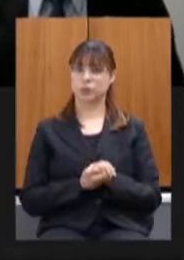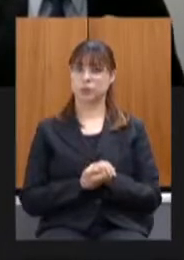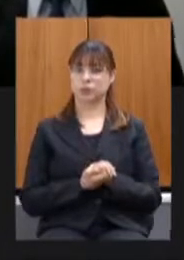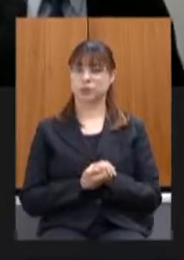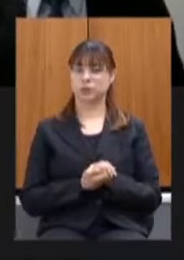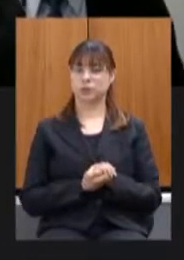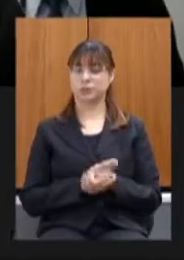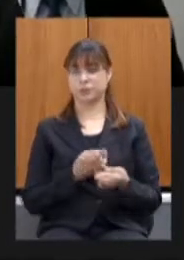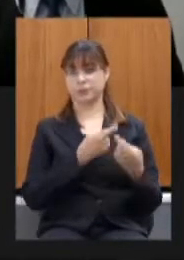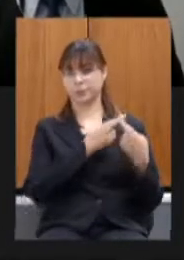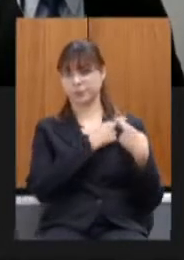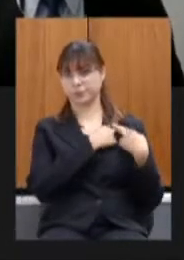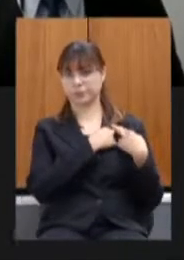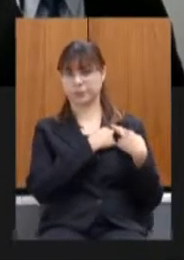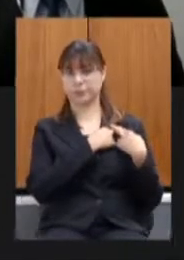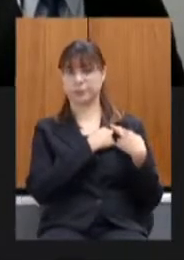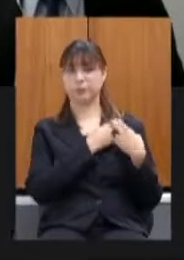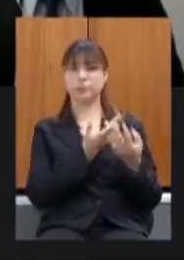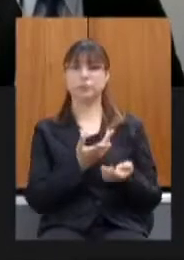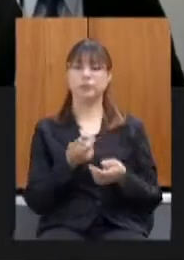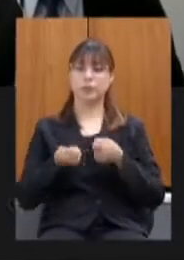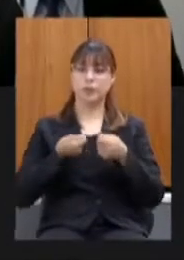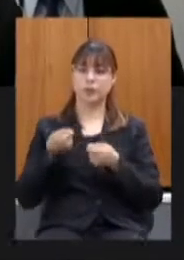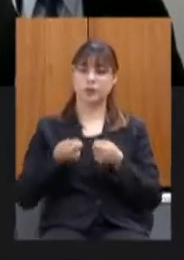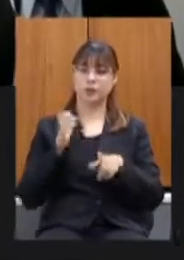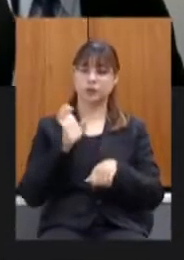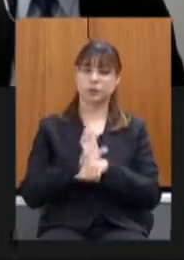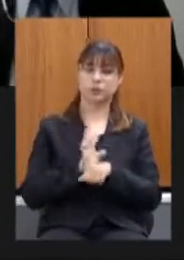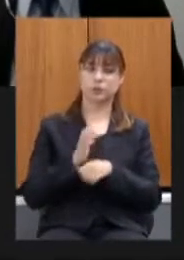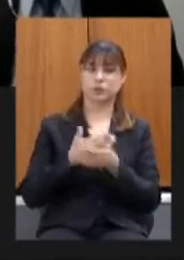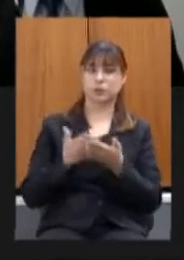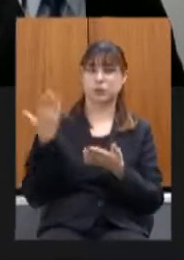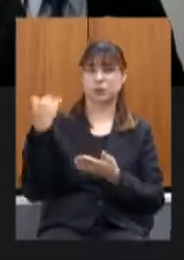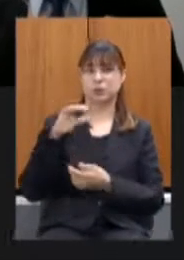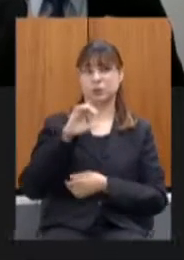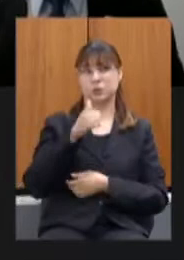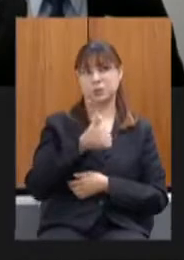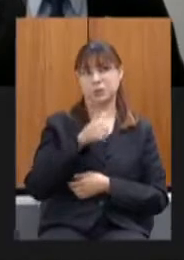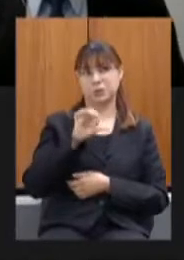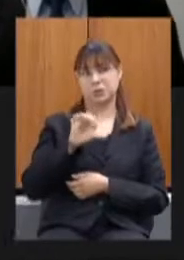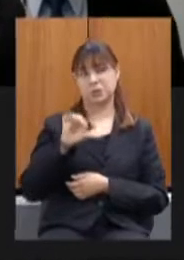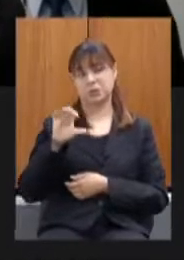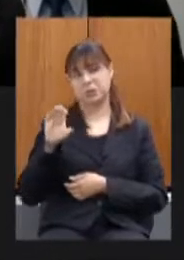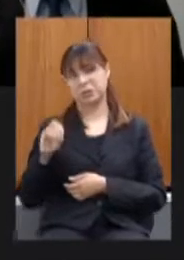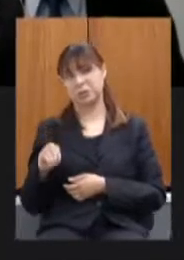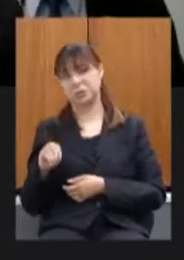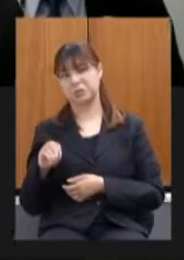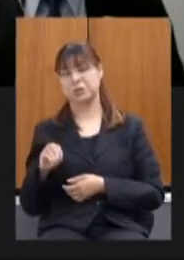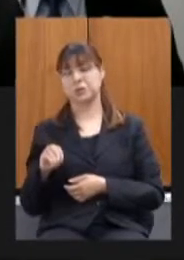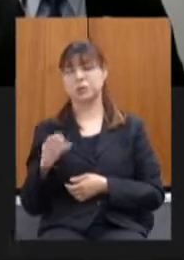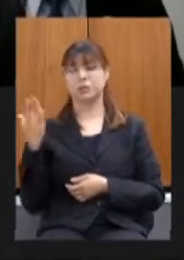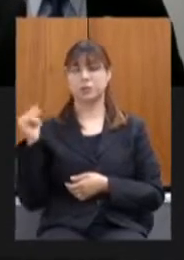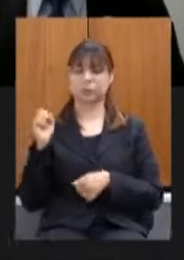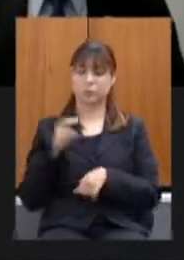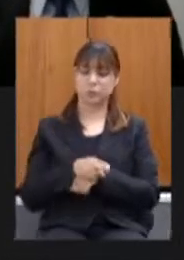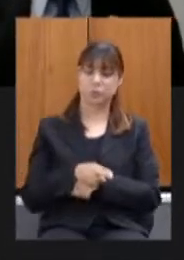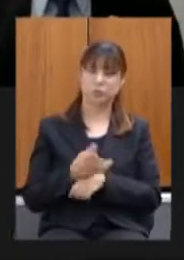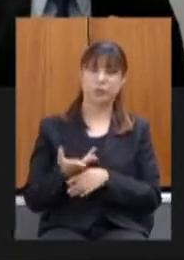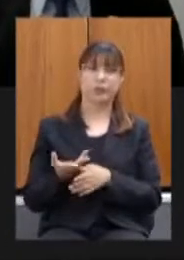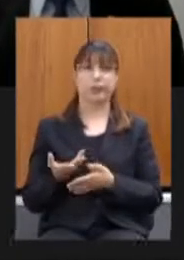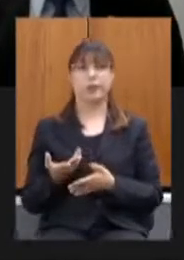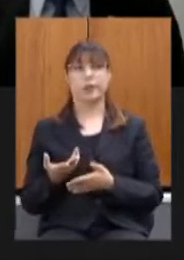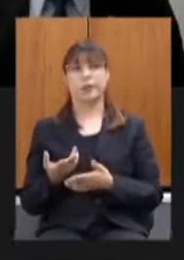renegociação dos estados municípios ocorrido lá na década de 1990 aquilo que foi contratado em termos de